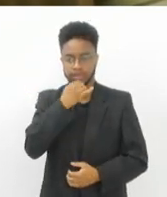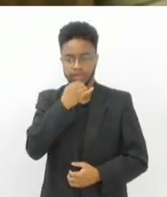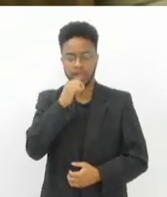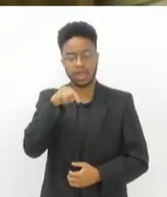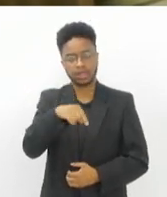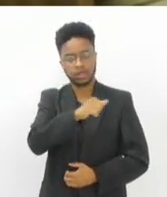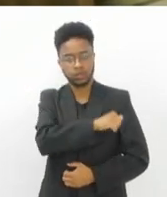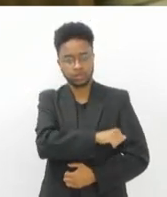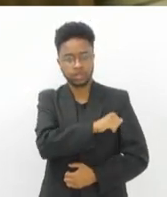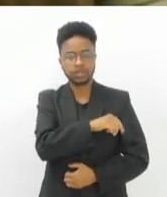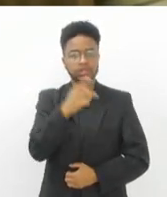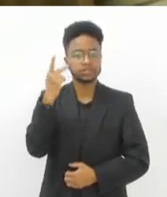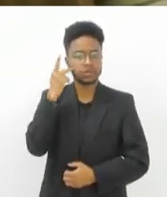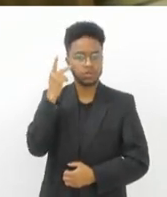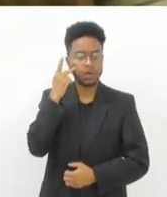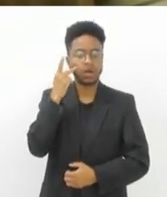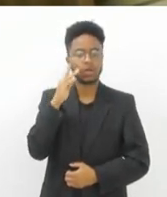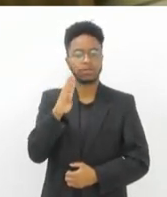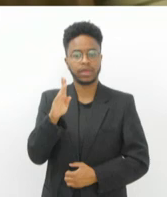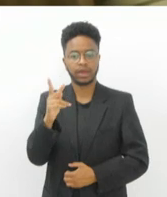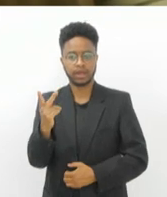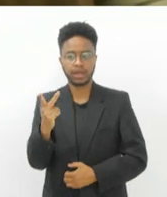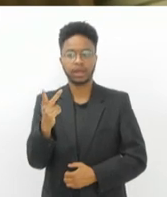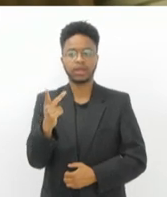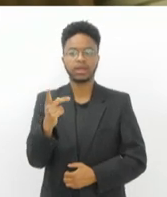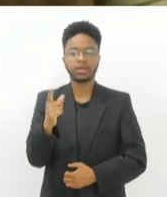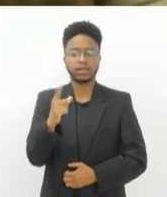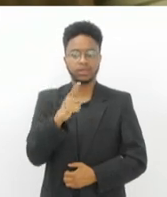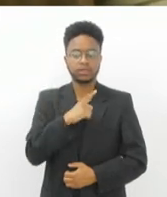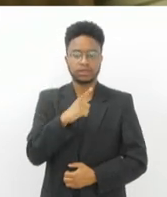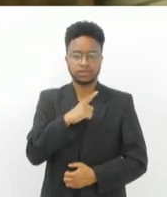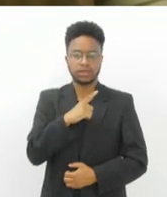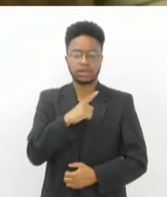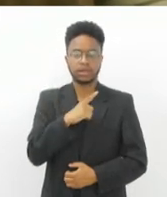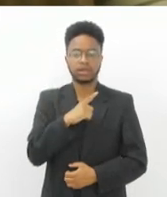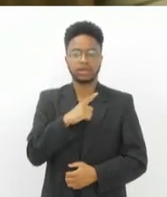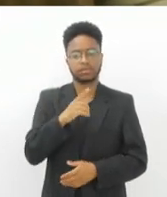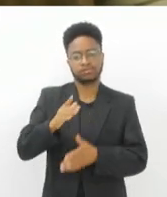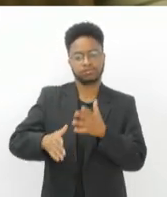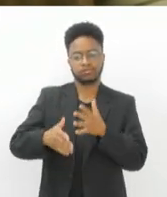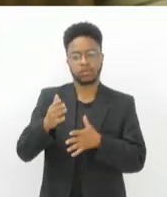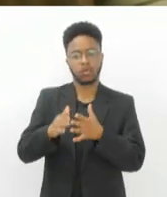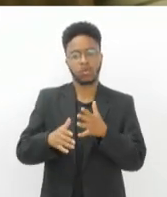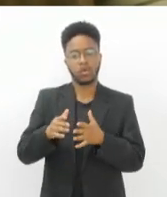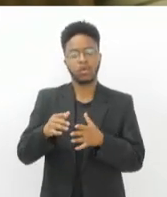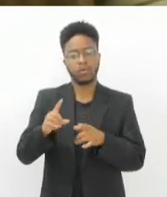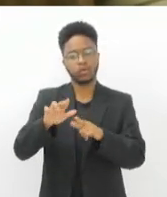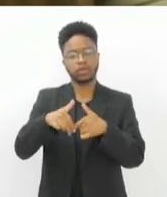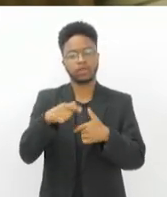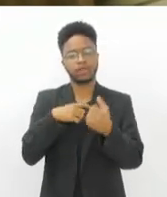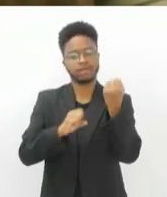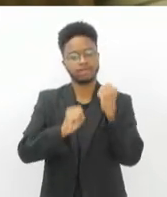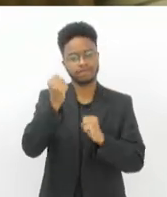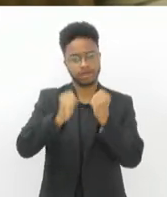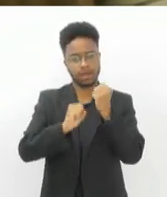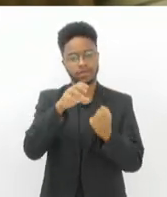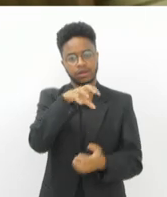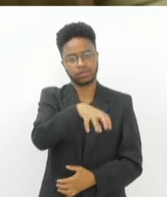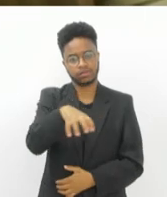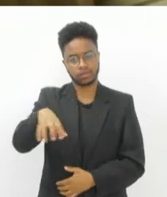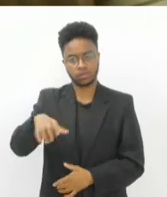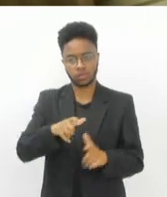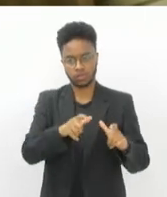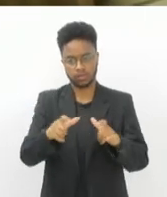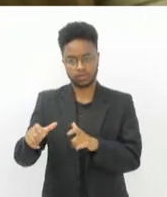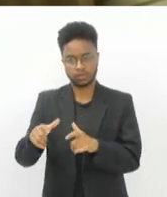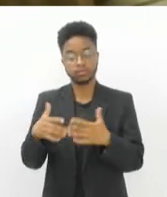de Janeiro, São Paulo, Belo Horizonte, que tem muitas emissões veiculares e tem indústrias instaladas ao redor desses centros urbanos. E